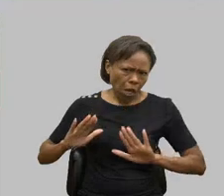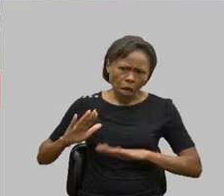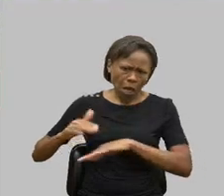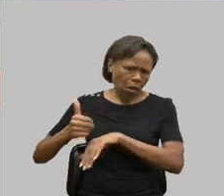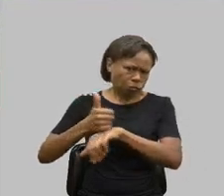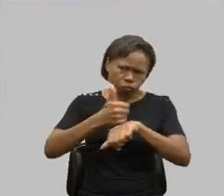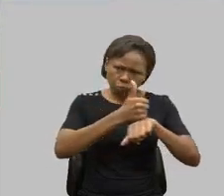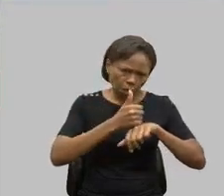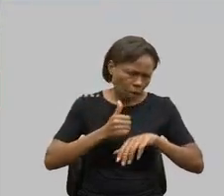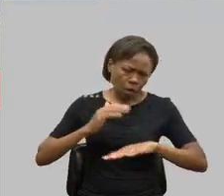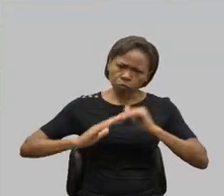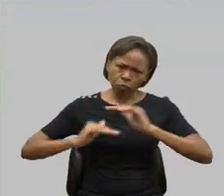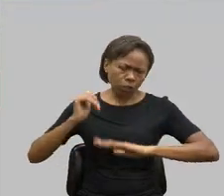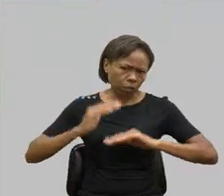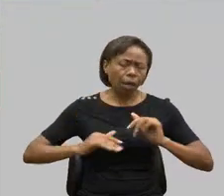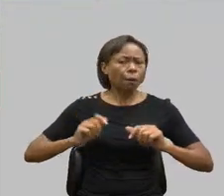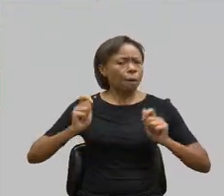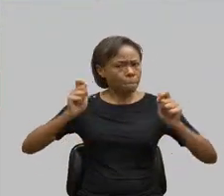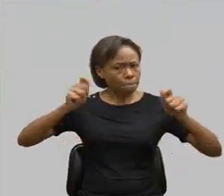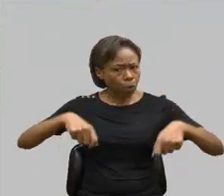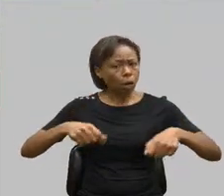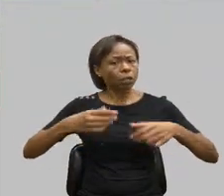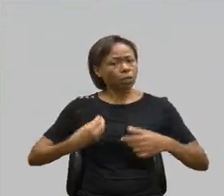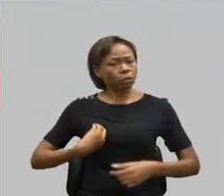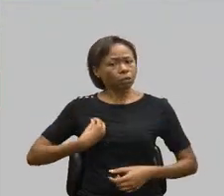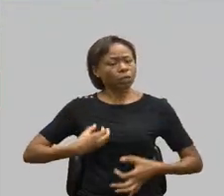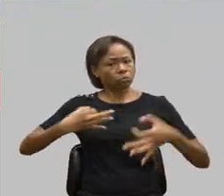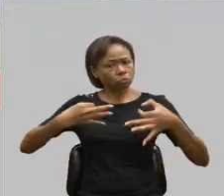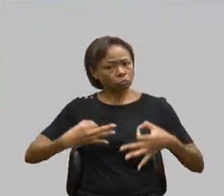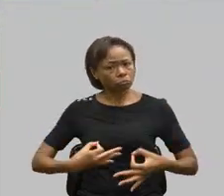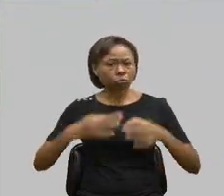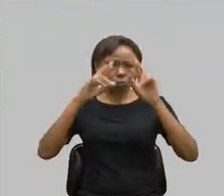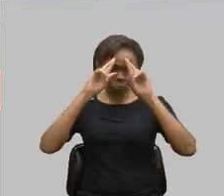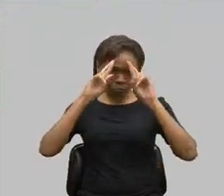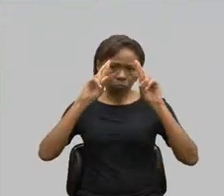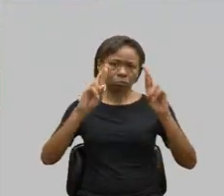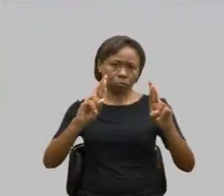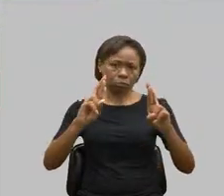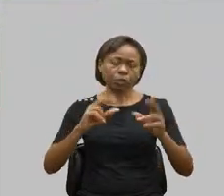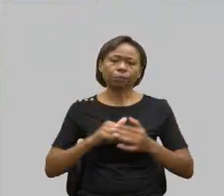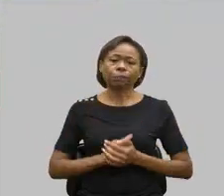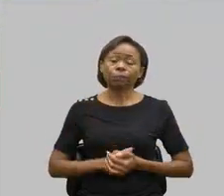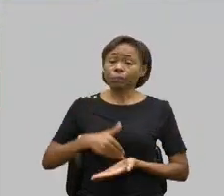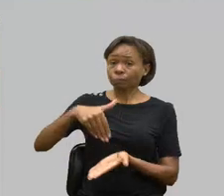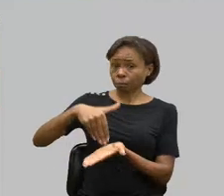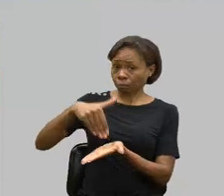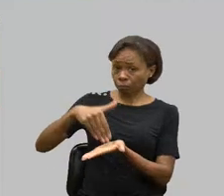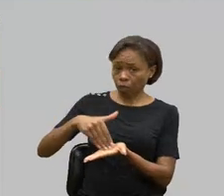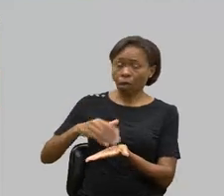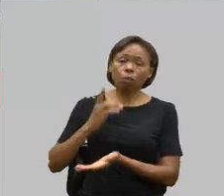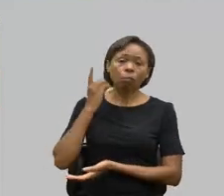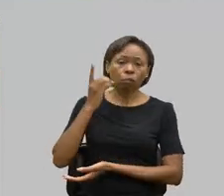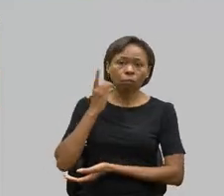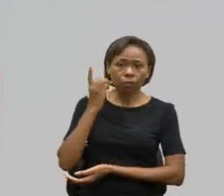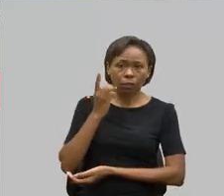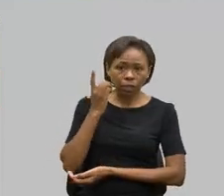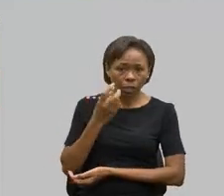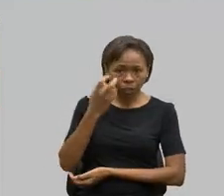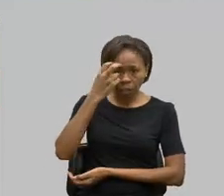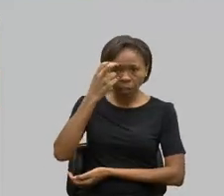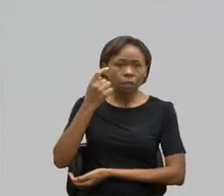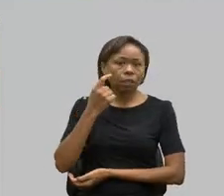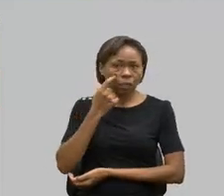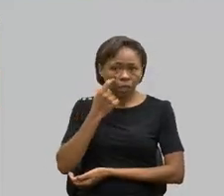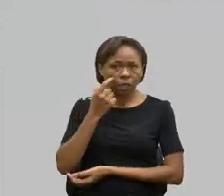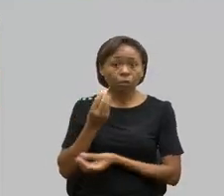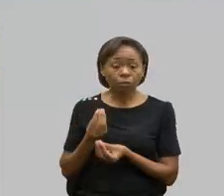viver com dignidade e respeito. Ao final, o nosso querido deputado José Guilherme, ao nosso lado aqui, irá